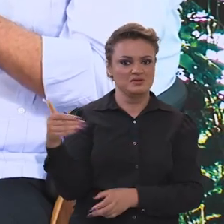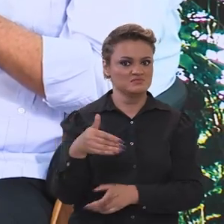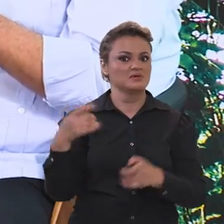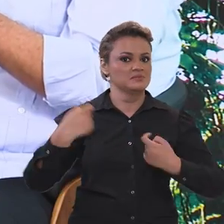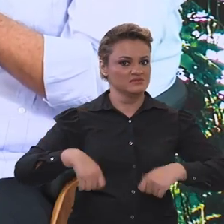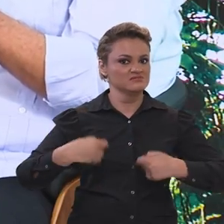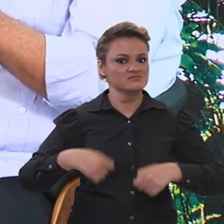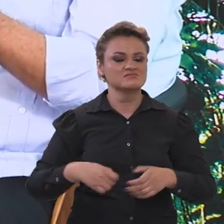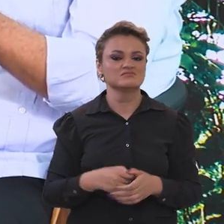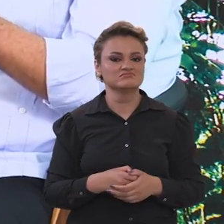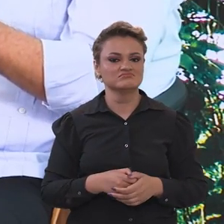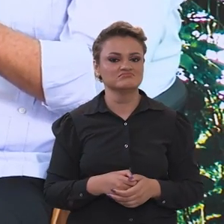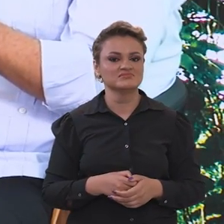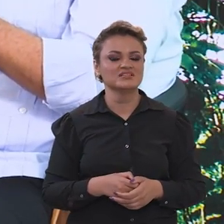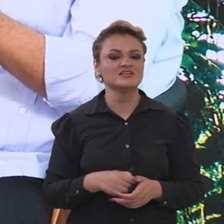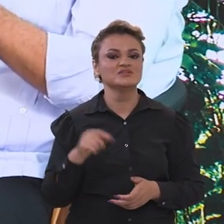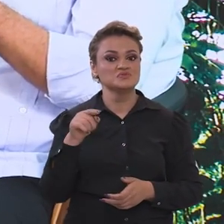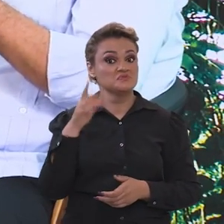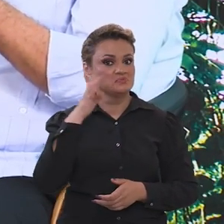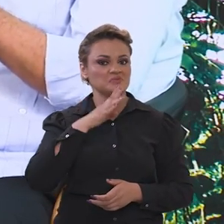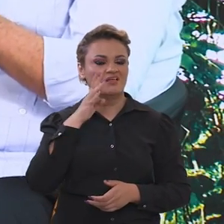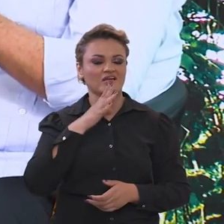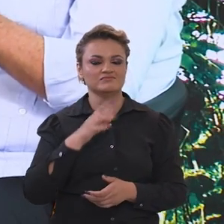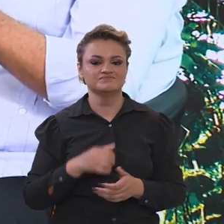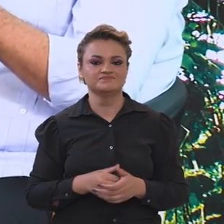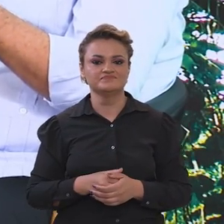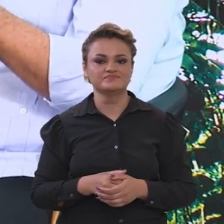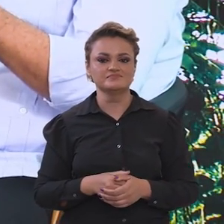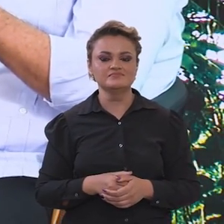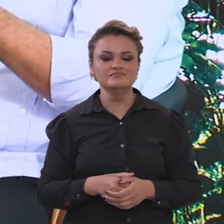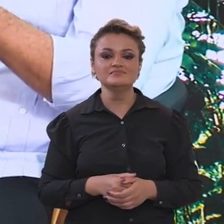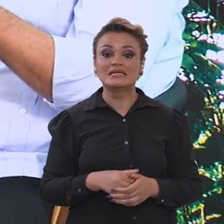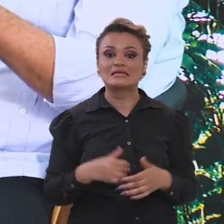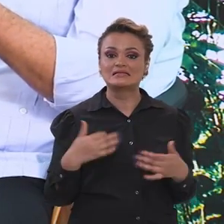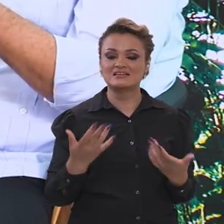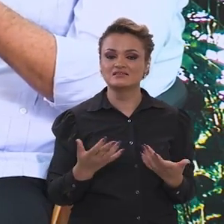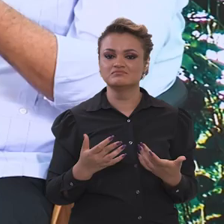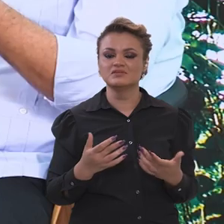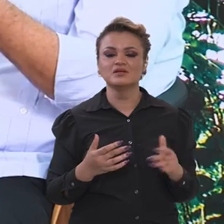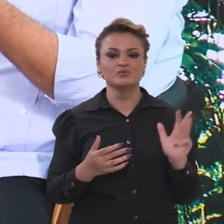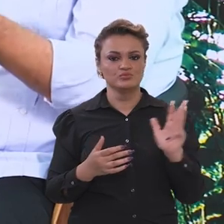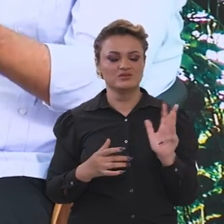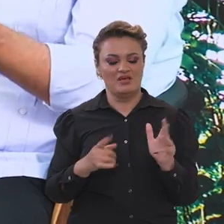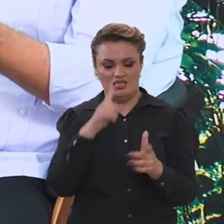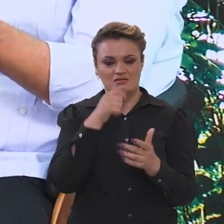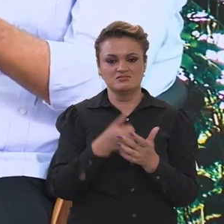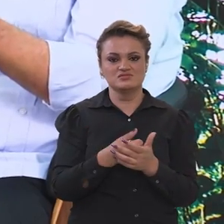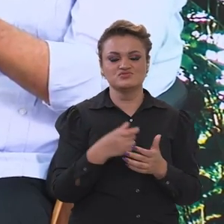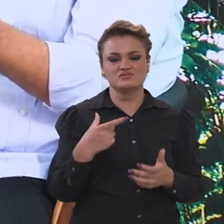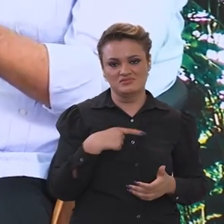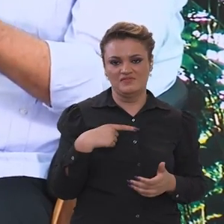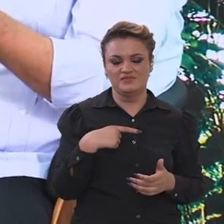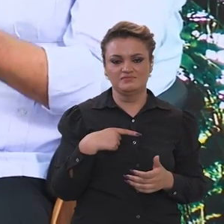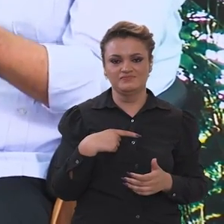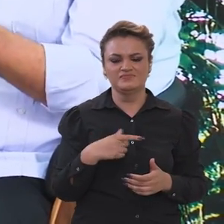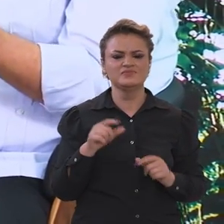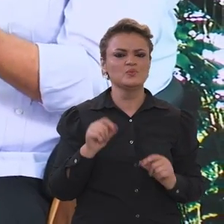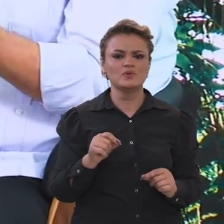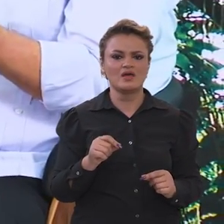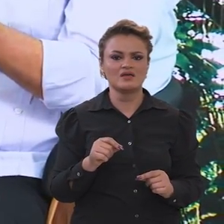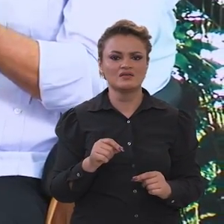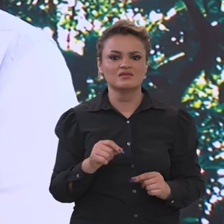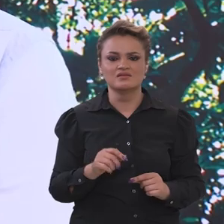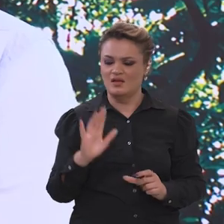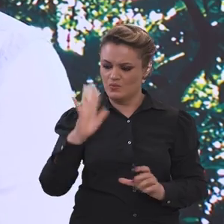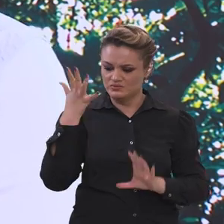sociedade. Então, isso foi muito bacana. E o presidente tomar essa iniciativa, de querer